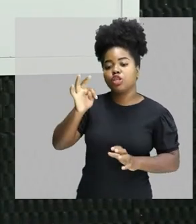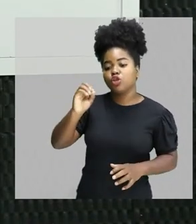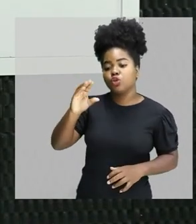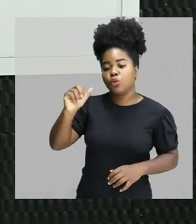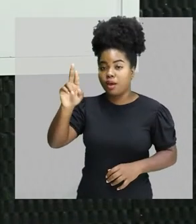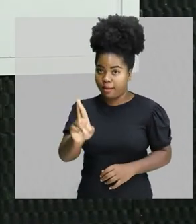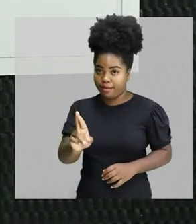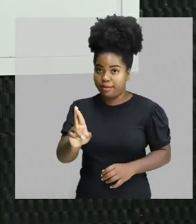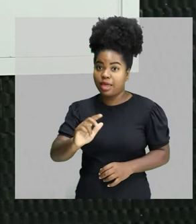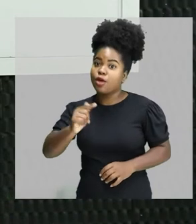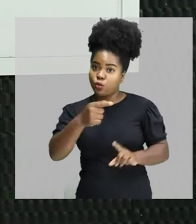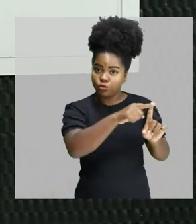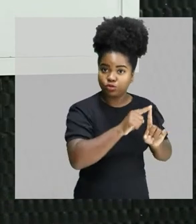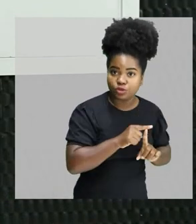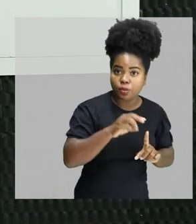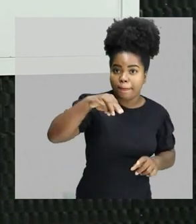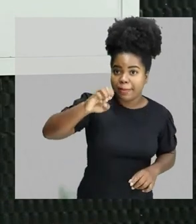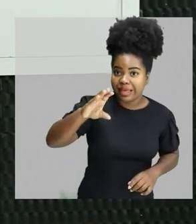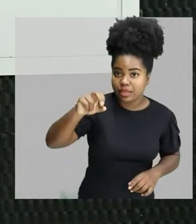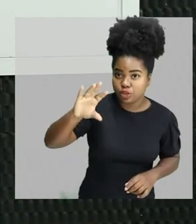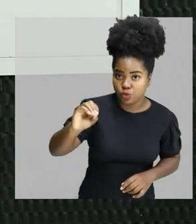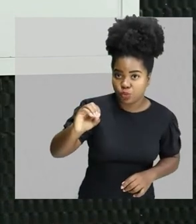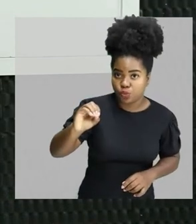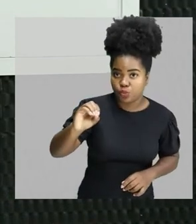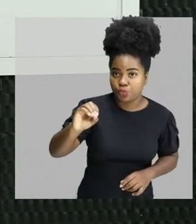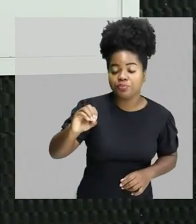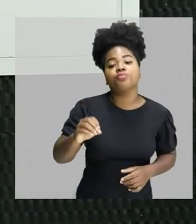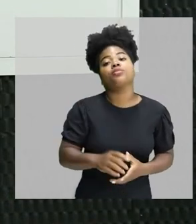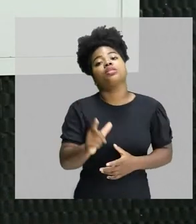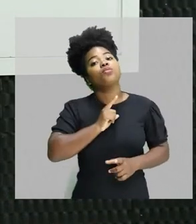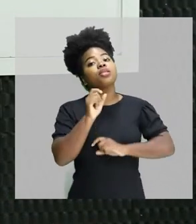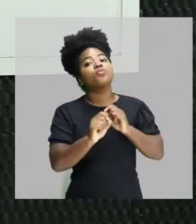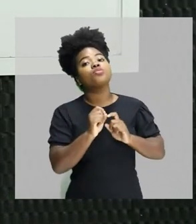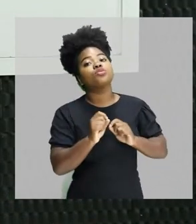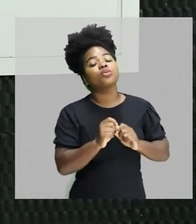mecânicas, certo? Então, uma onda mecânica,